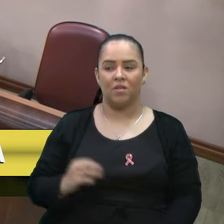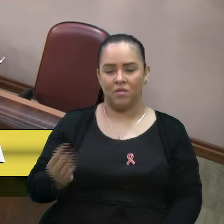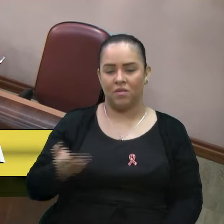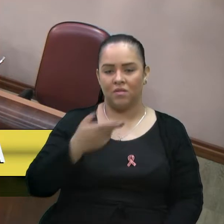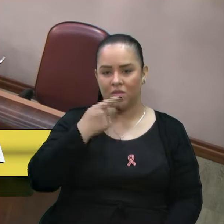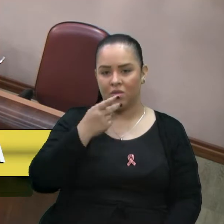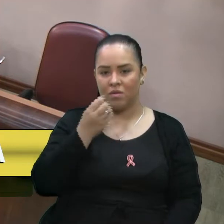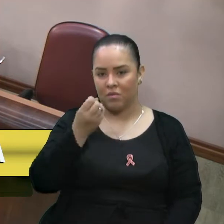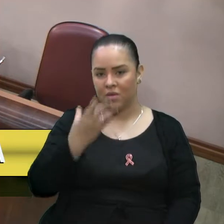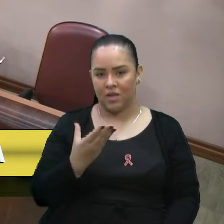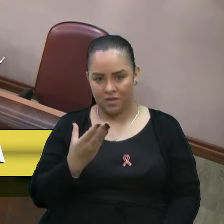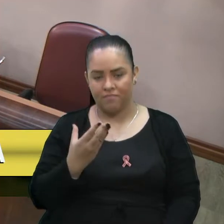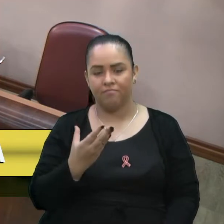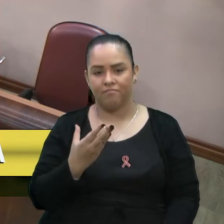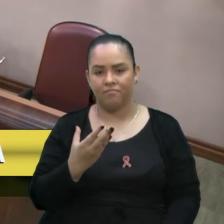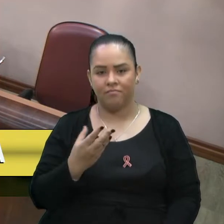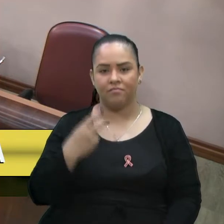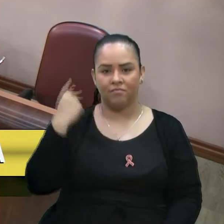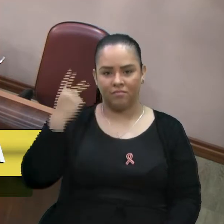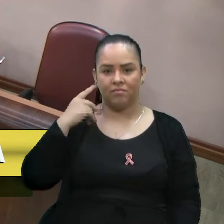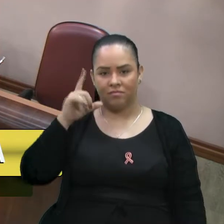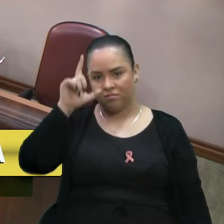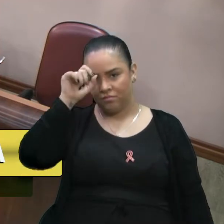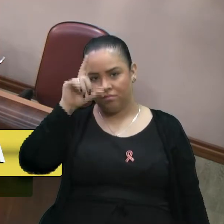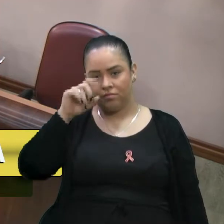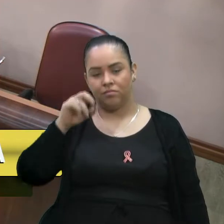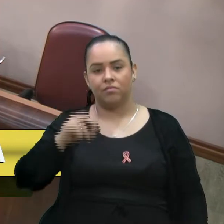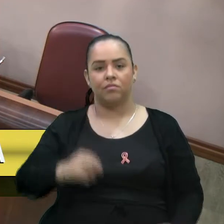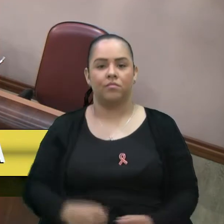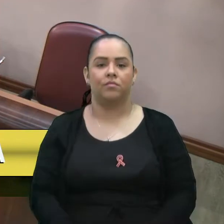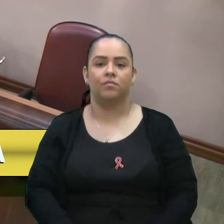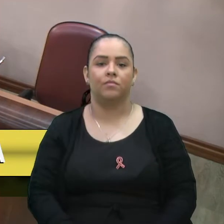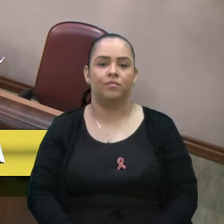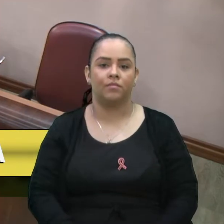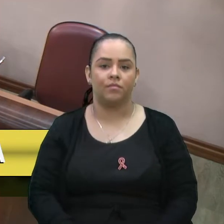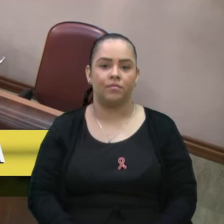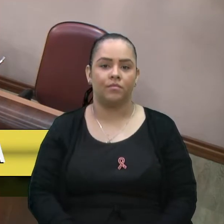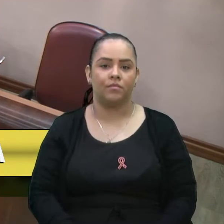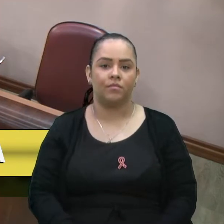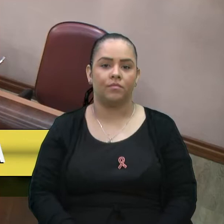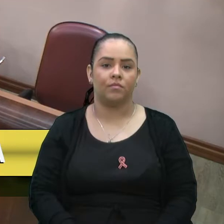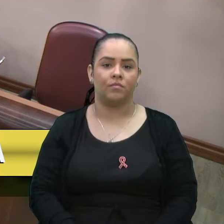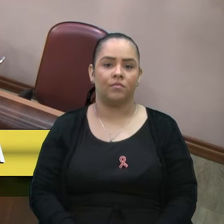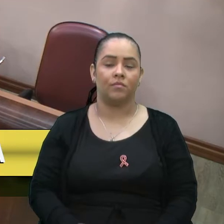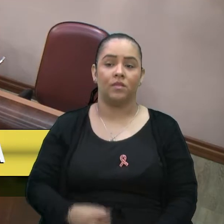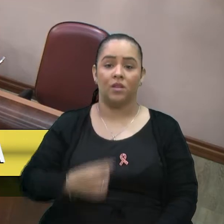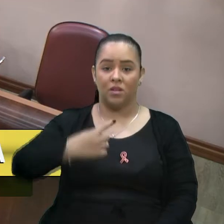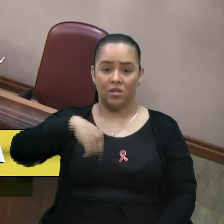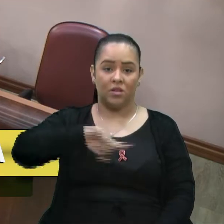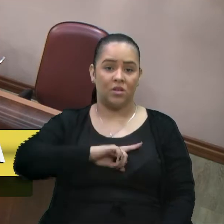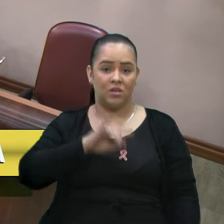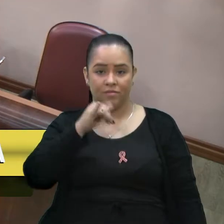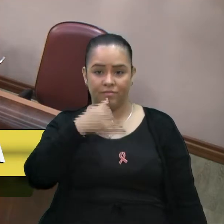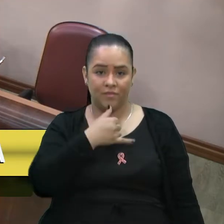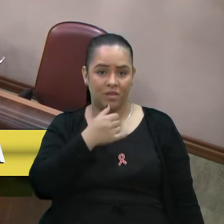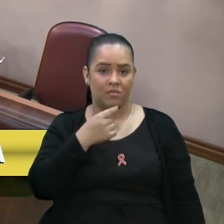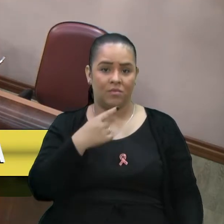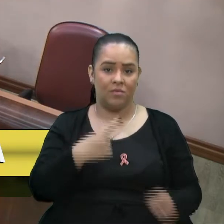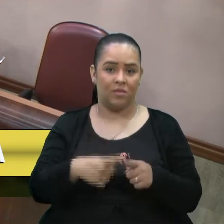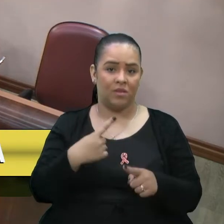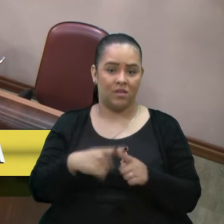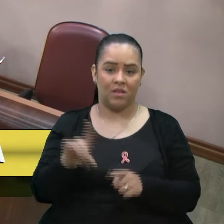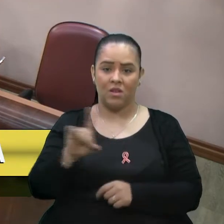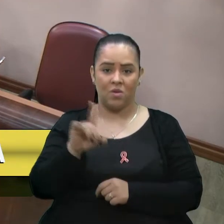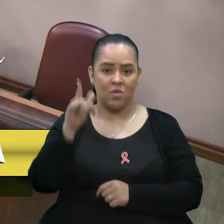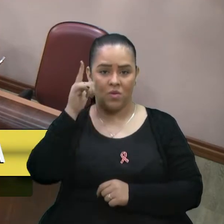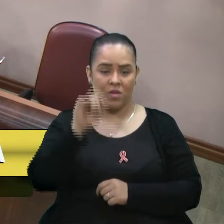gostaria que o vereador escalca. Infelizmente, por a gente não conseguir que essas crianças em torno de